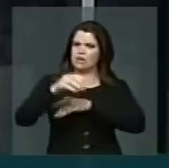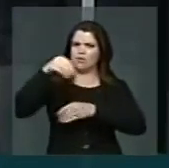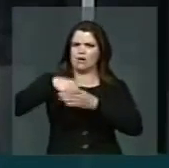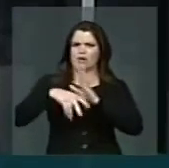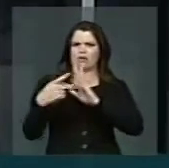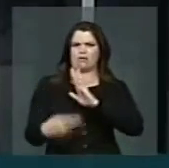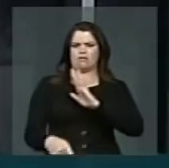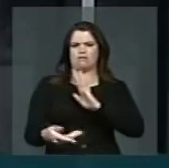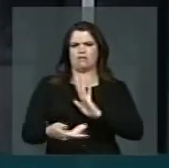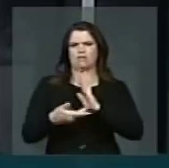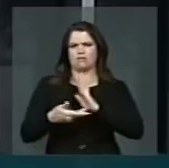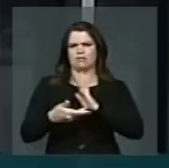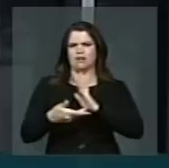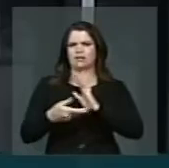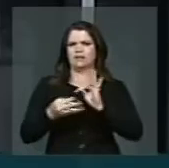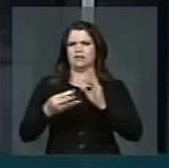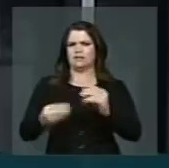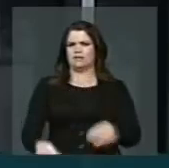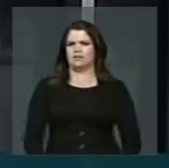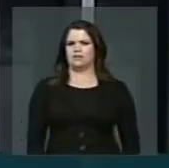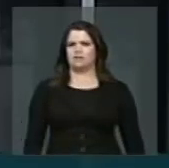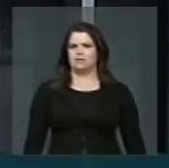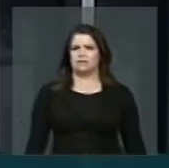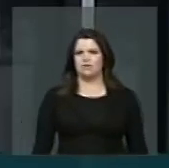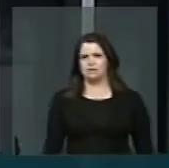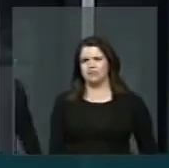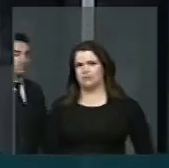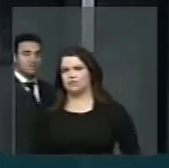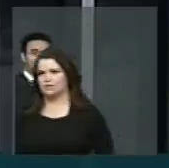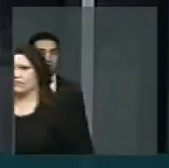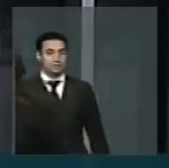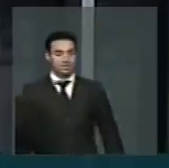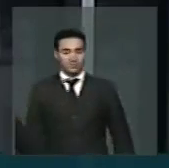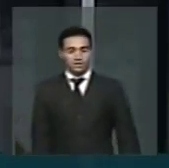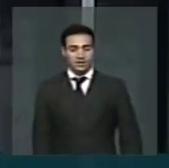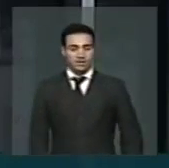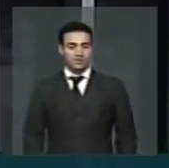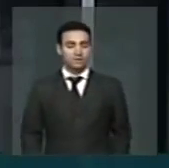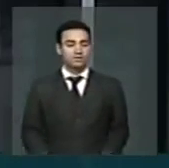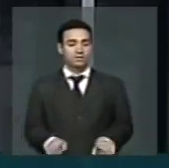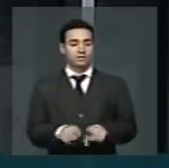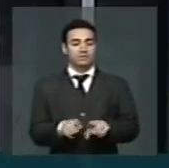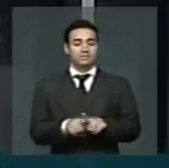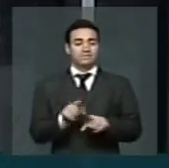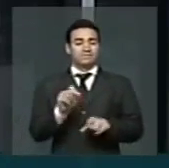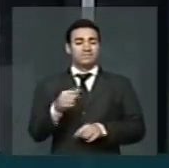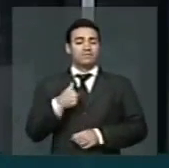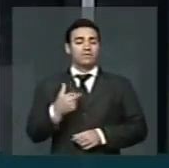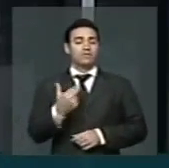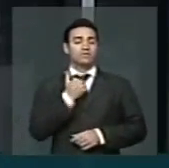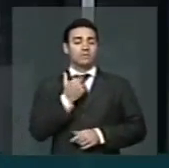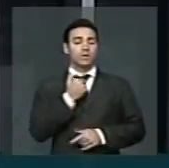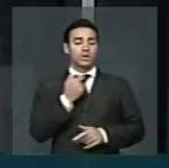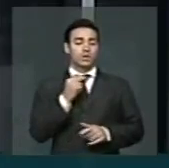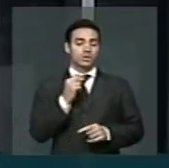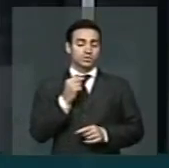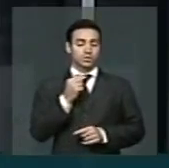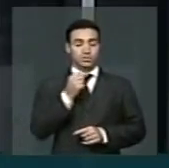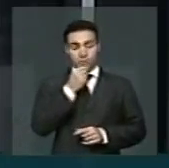casa para pedir pela vida da sua família. E eu não posso, senhores,